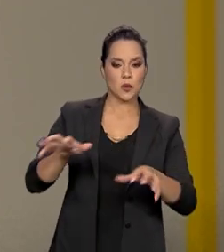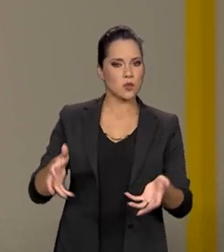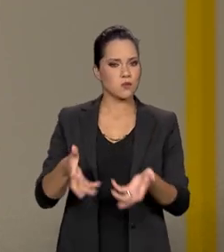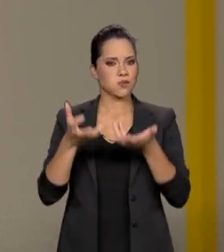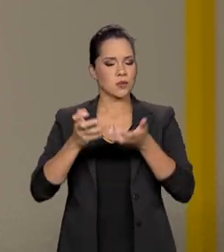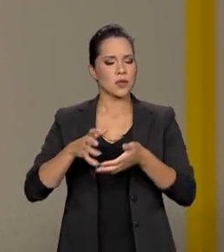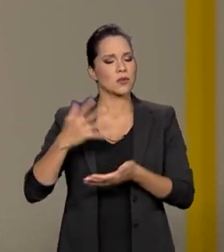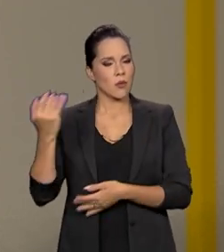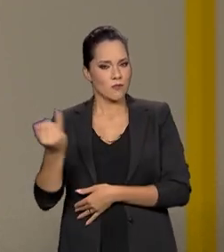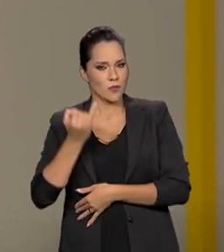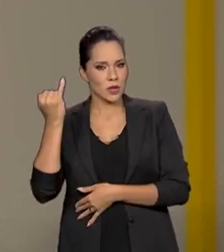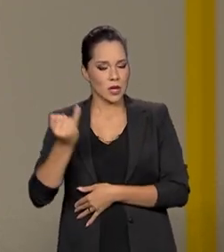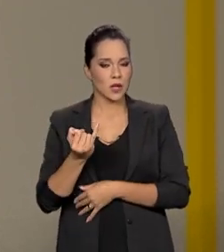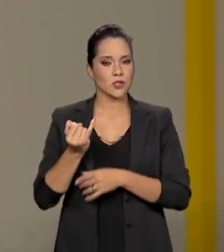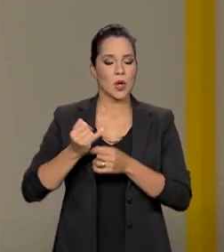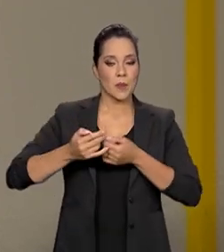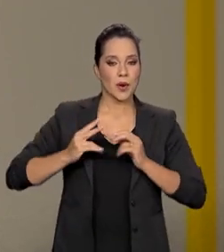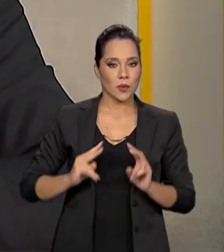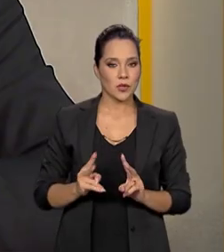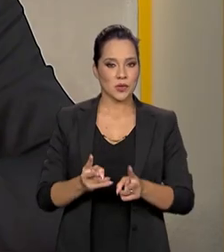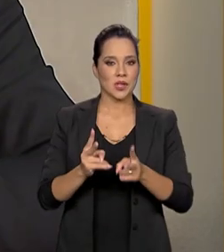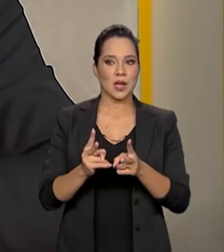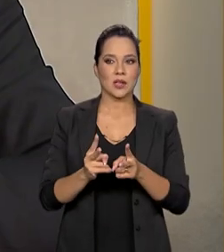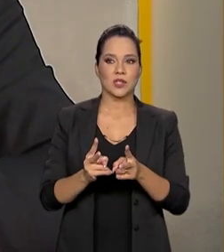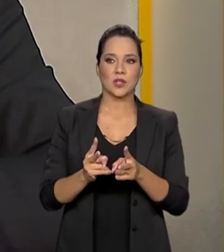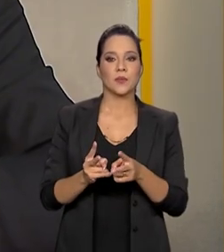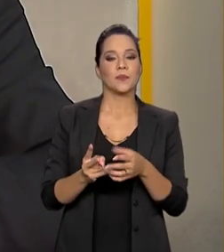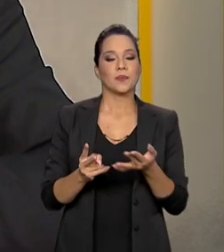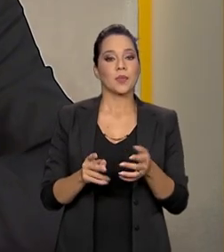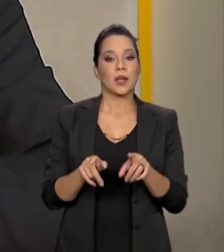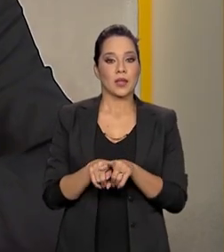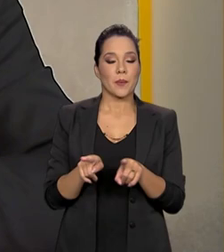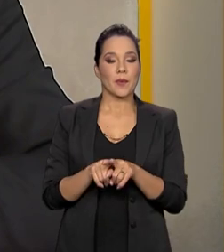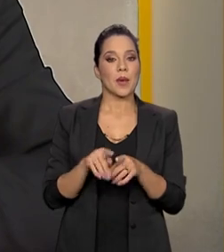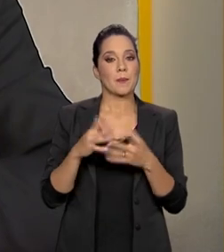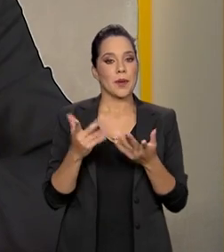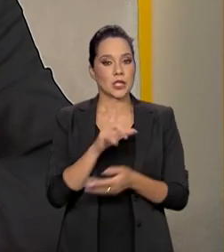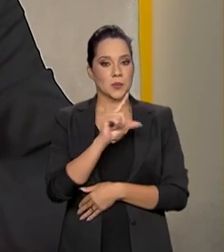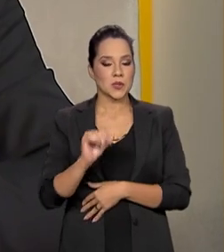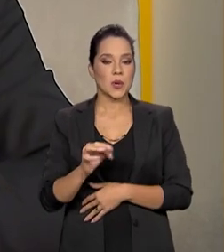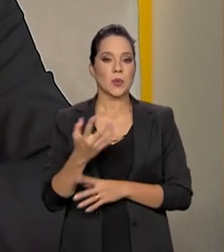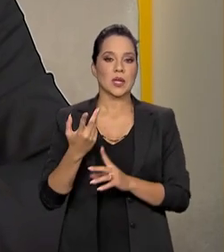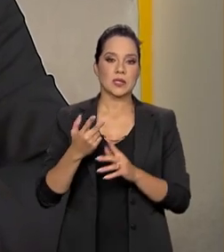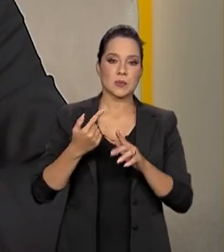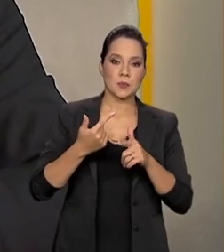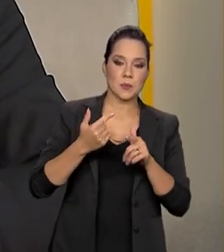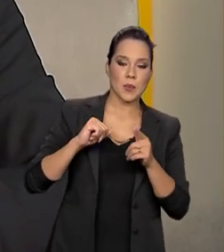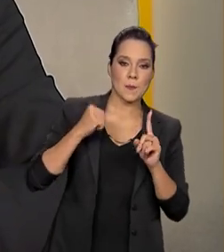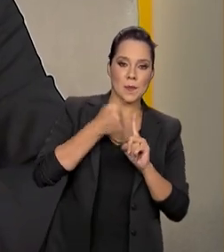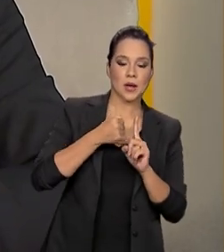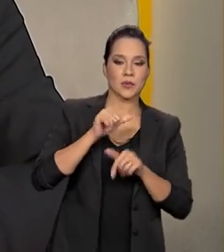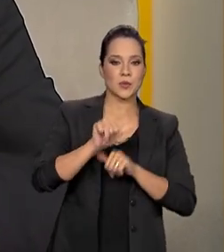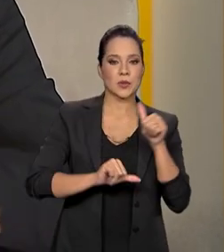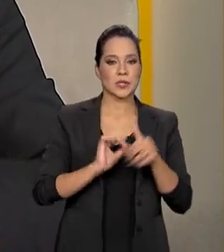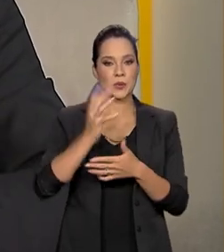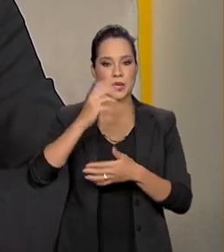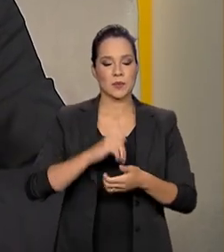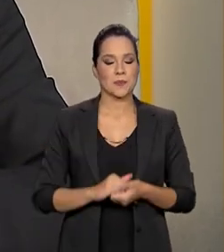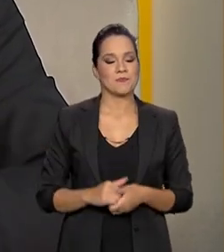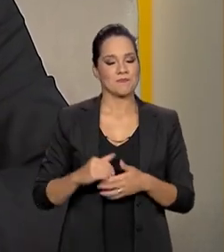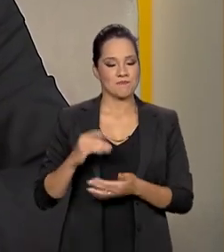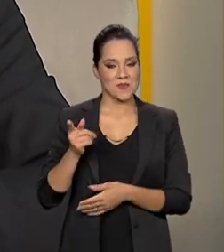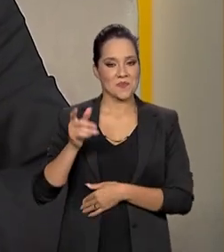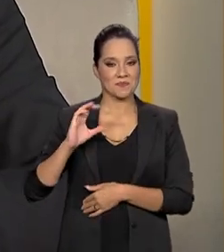tão importantes para a manutenção e diminuição desses impactos das mudanças climáticas. Então, é a